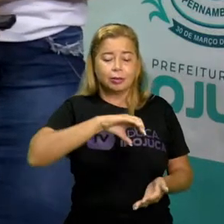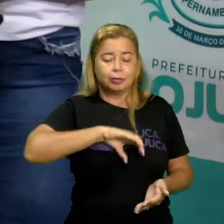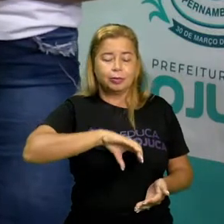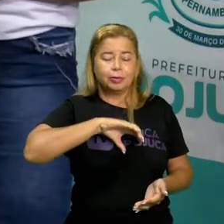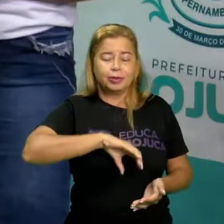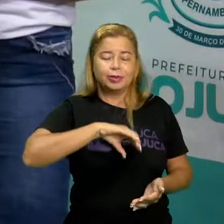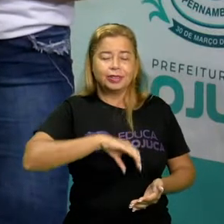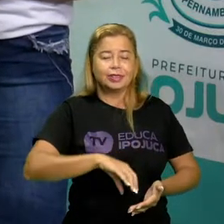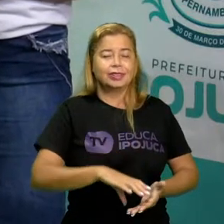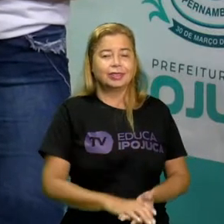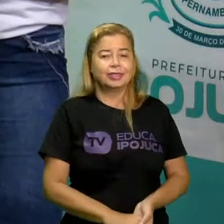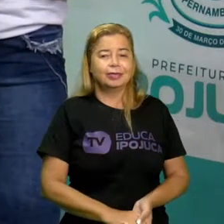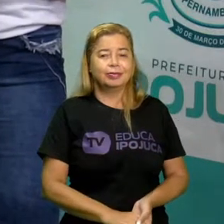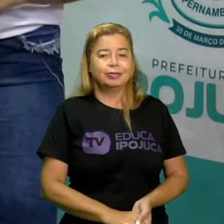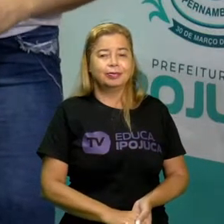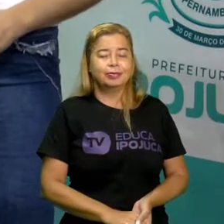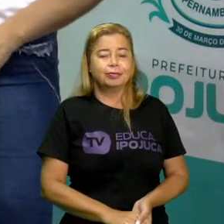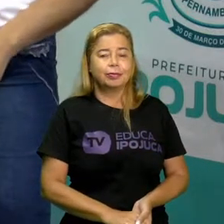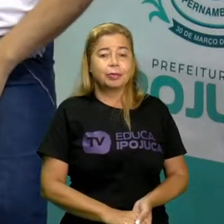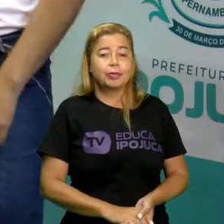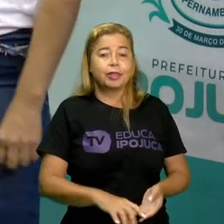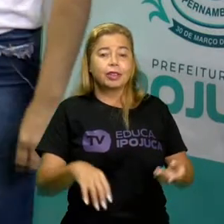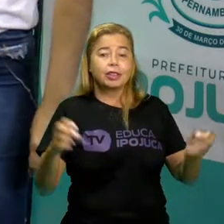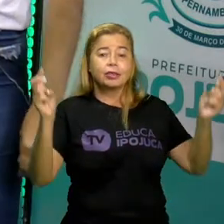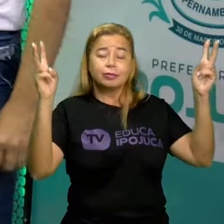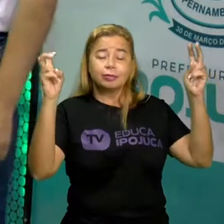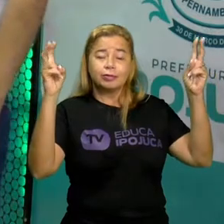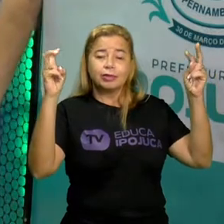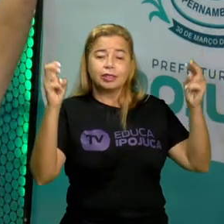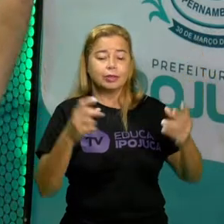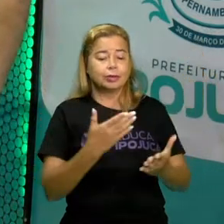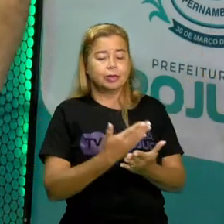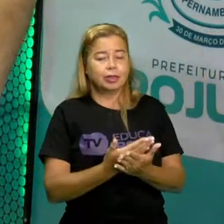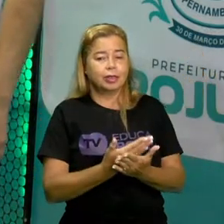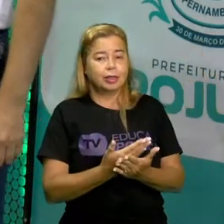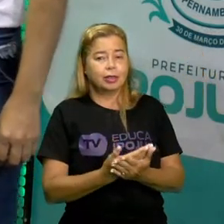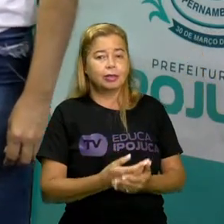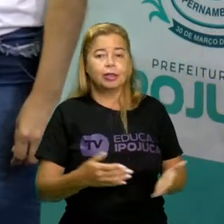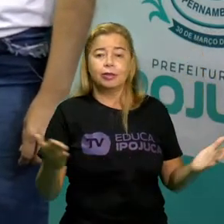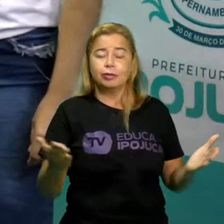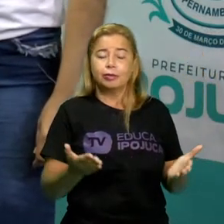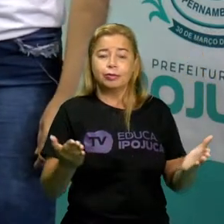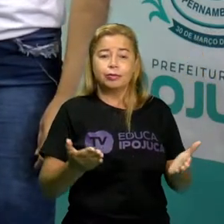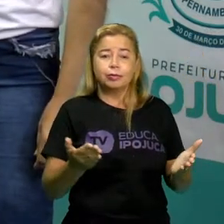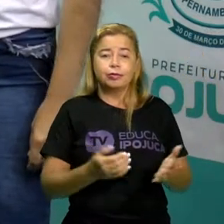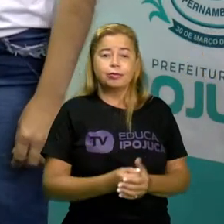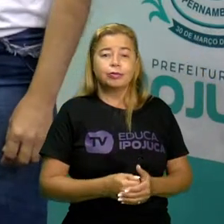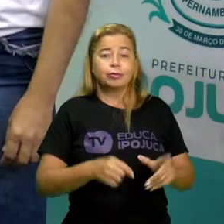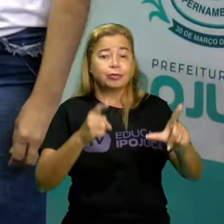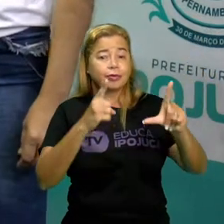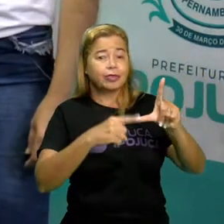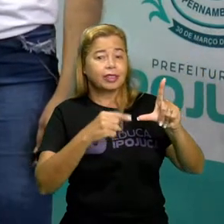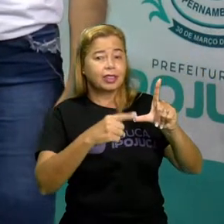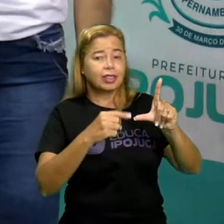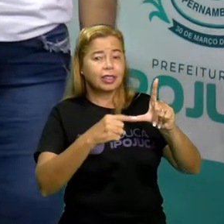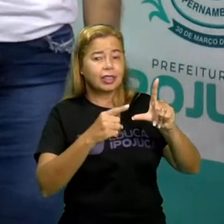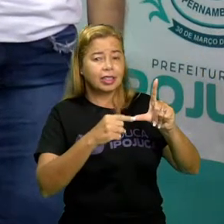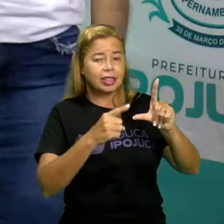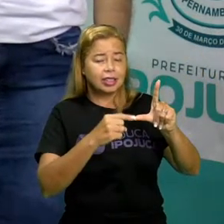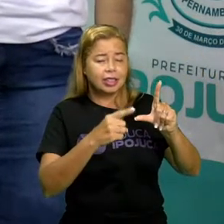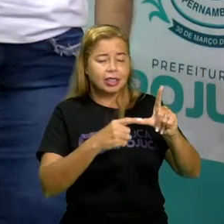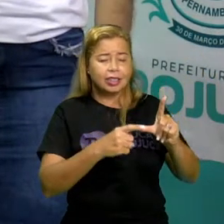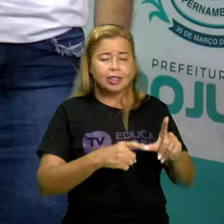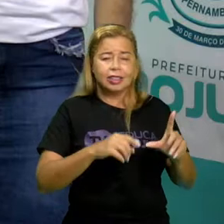língua portuguesa. E o tema da nossa aula hoje é letras por toda